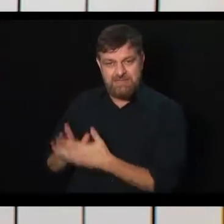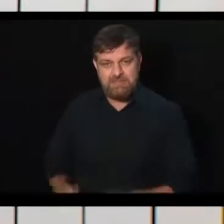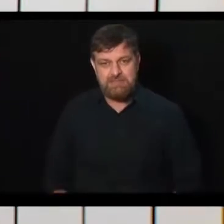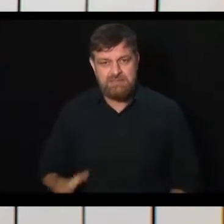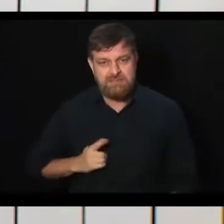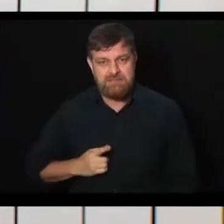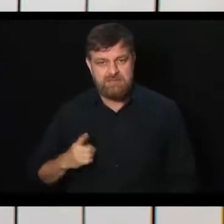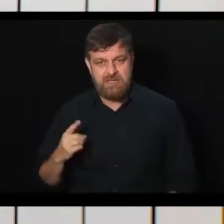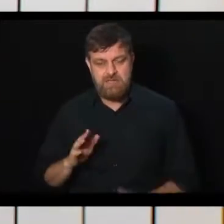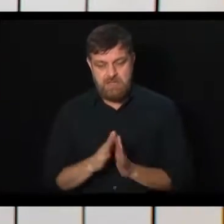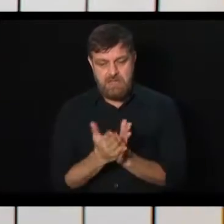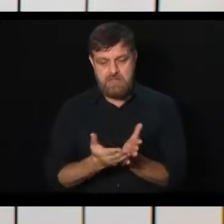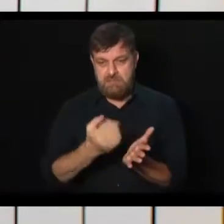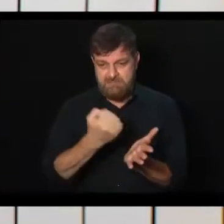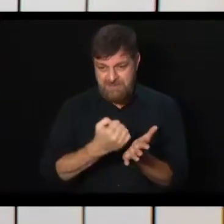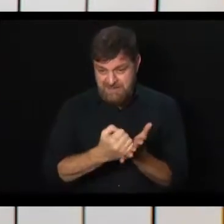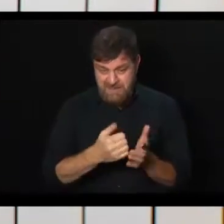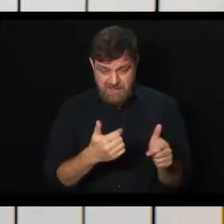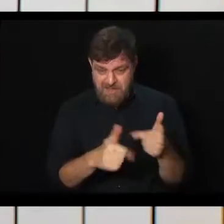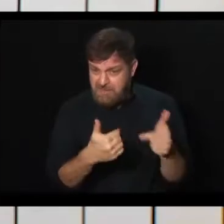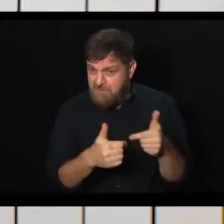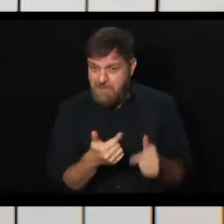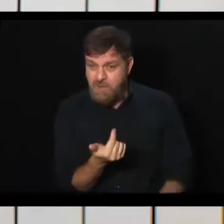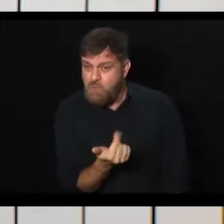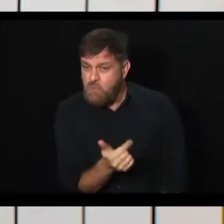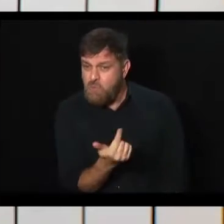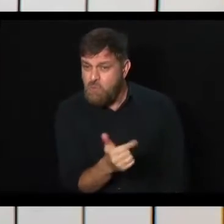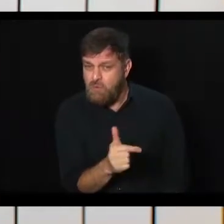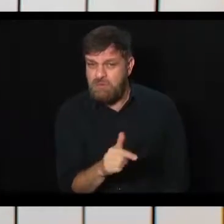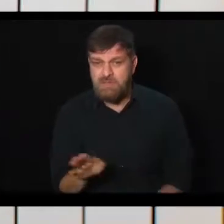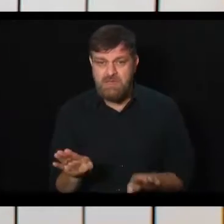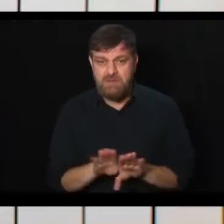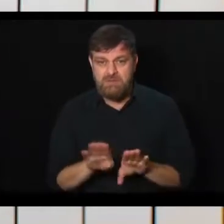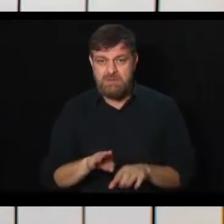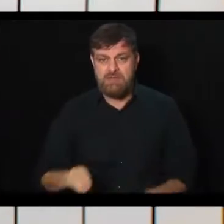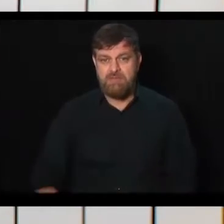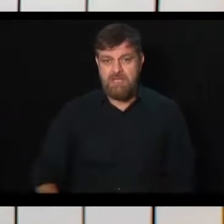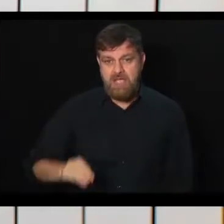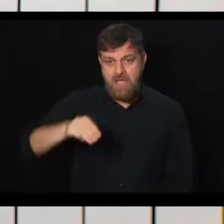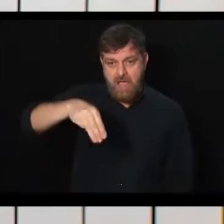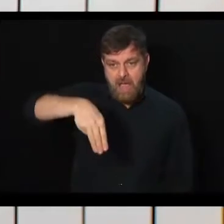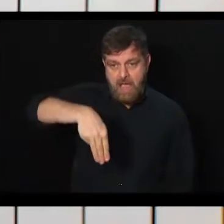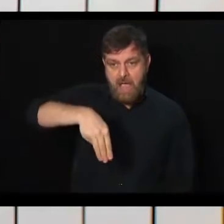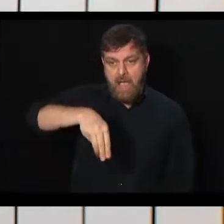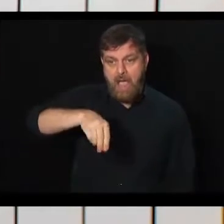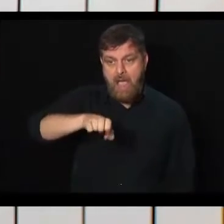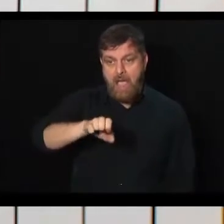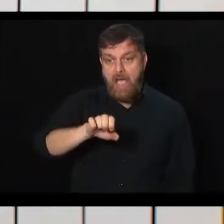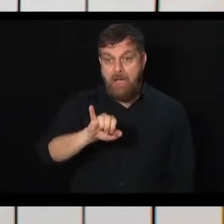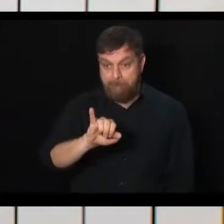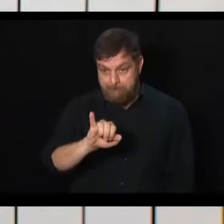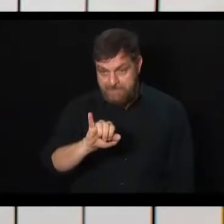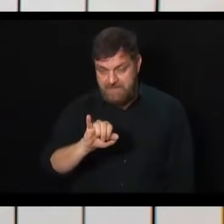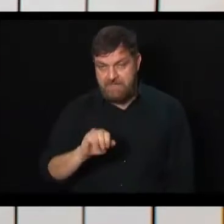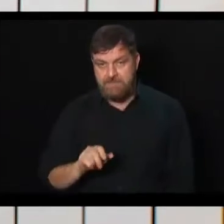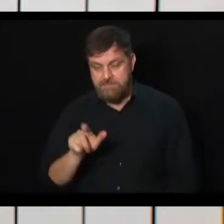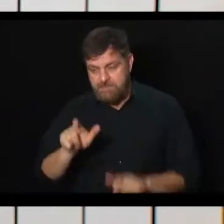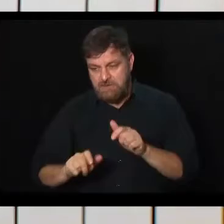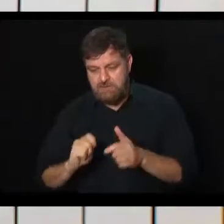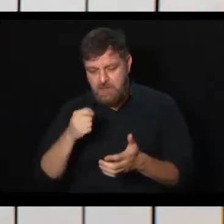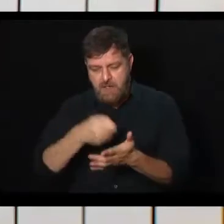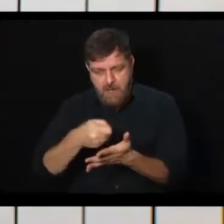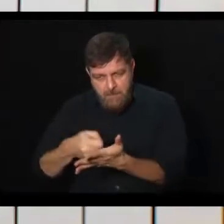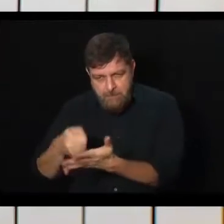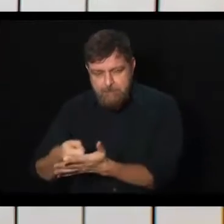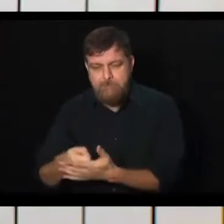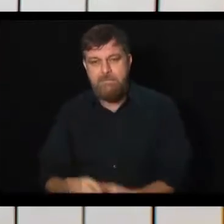trabalhar sem carteira assinada? Uma outra questão também, a lei do MEI, que muitos informais passaram, então, a pagar aquela contribuição